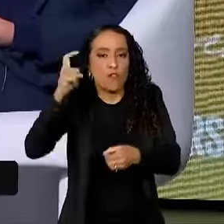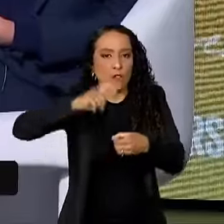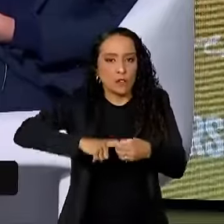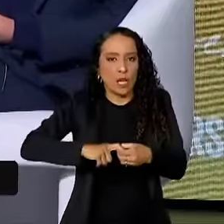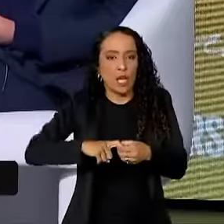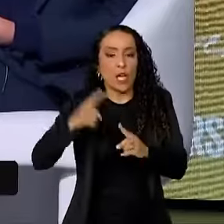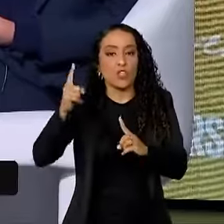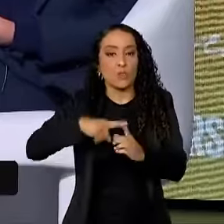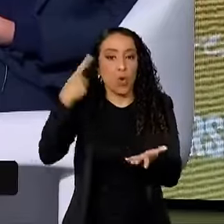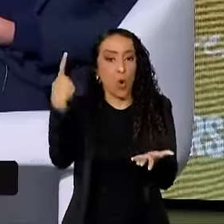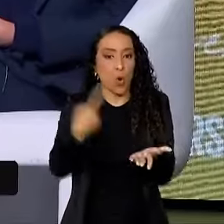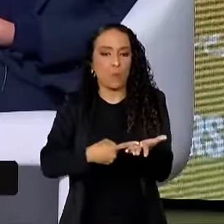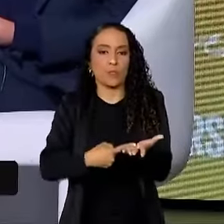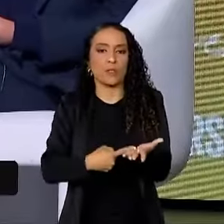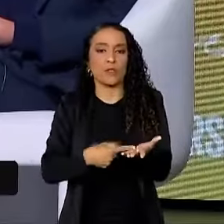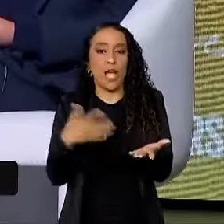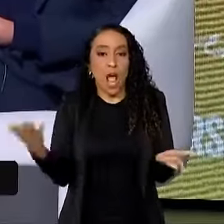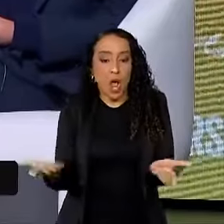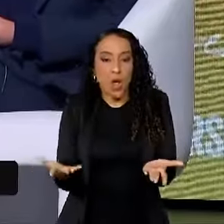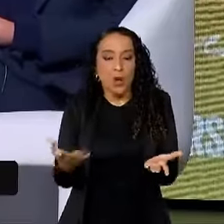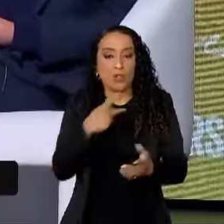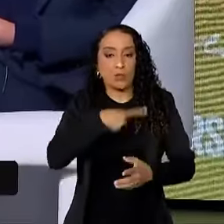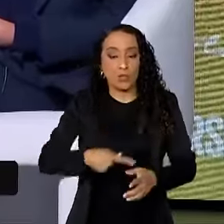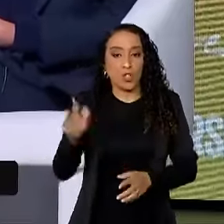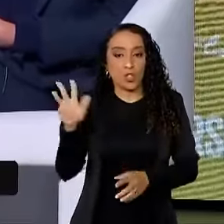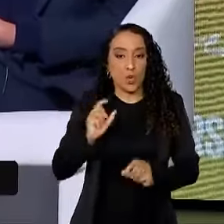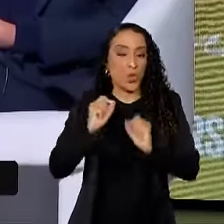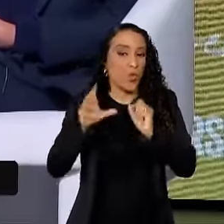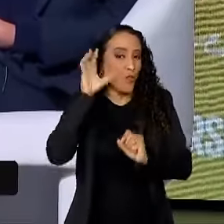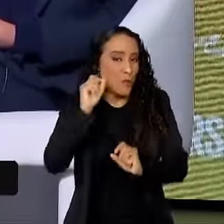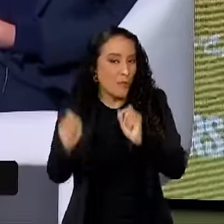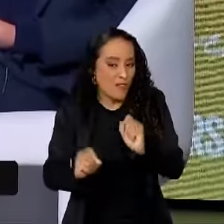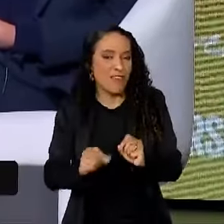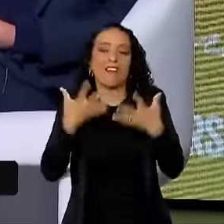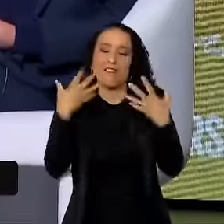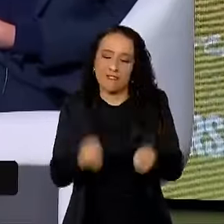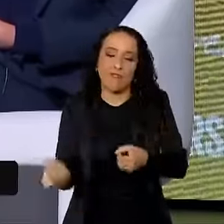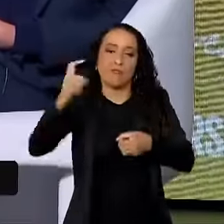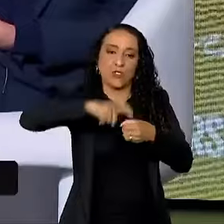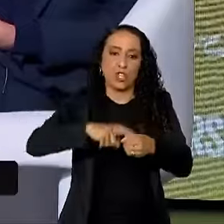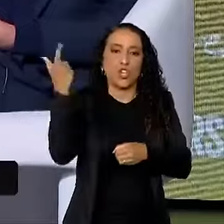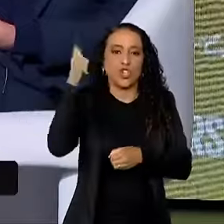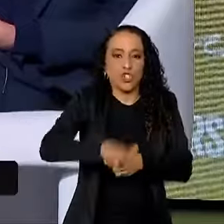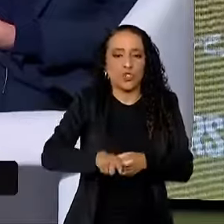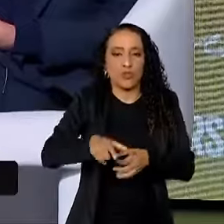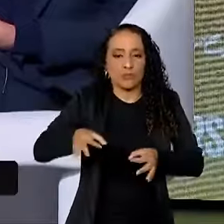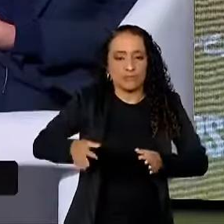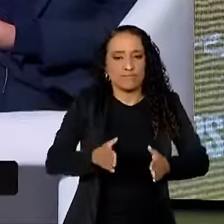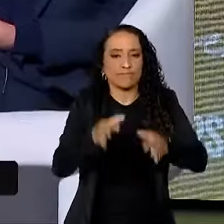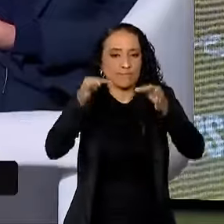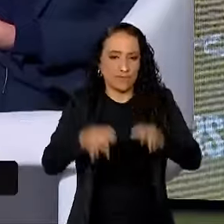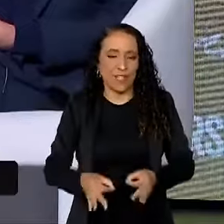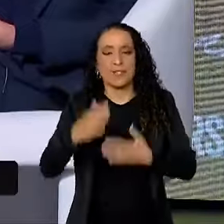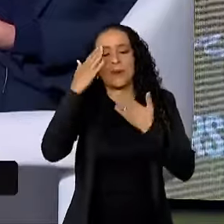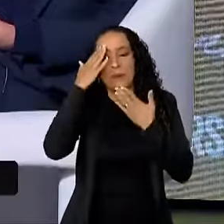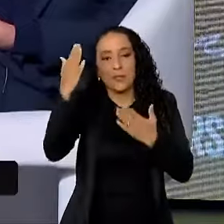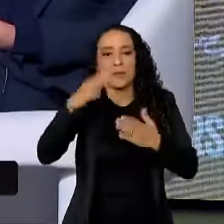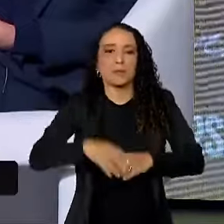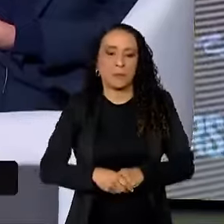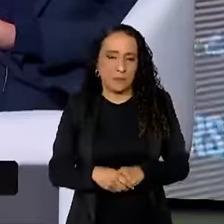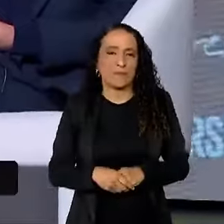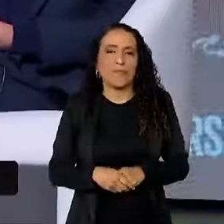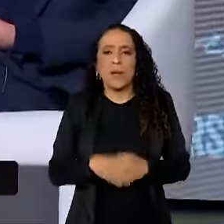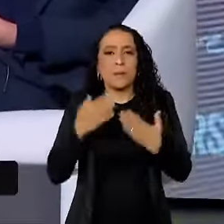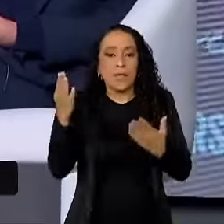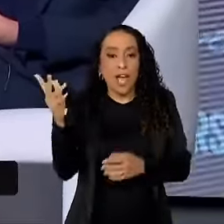o tipo de compromisso que nós ouvimos agora do presidente Lula, nós vamos voltar novamente nos trilhos. Muito obrigada. Muito